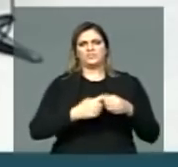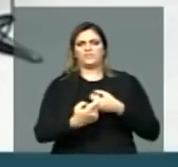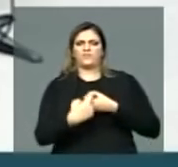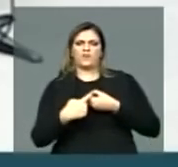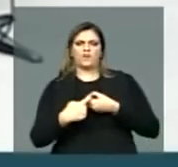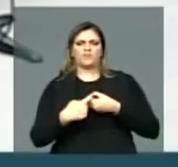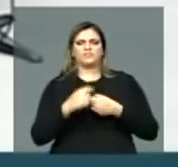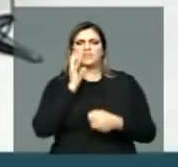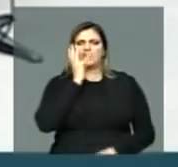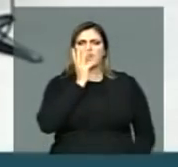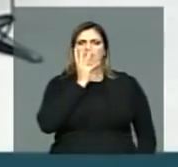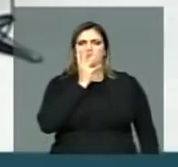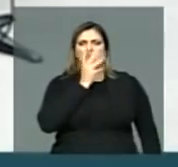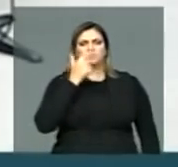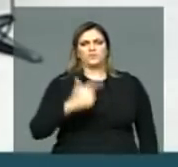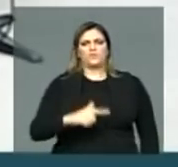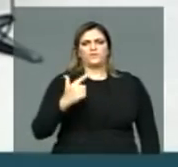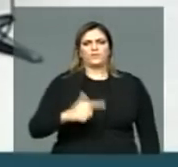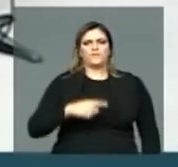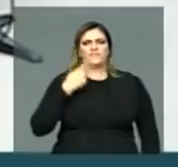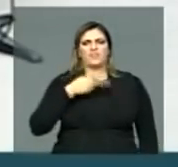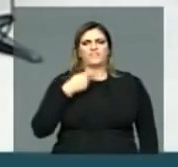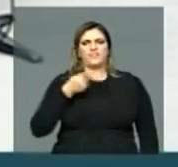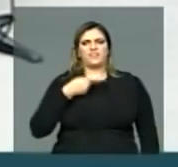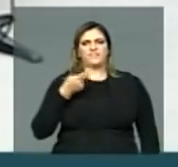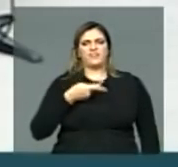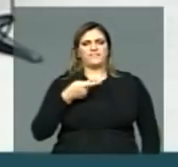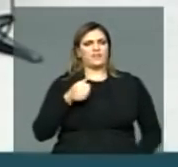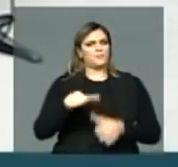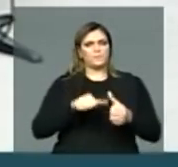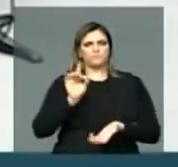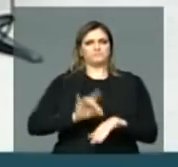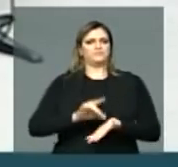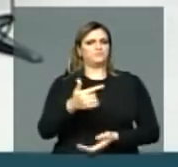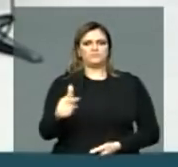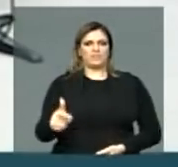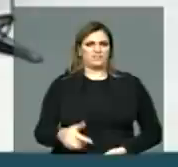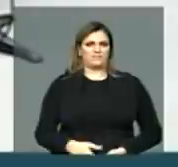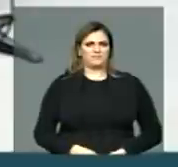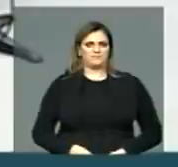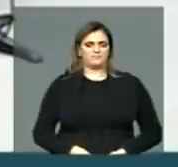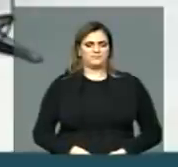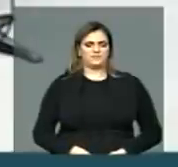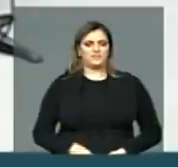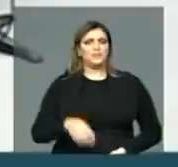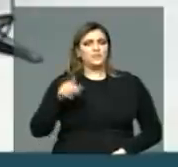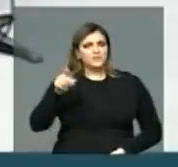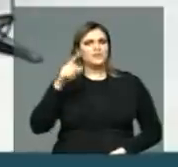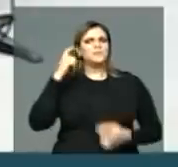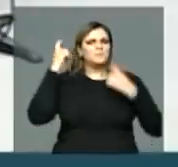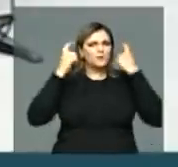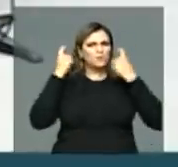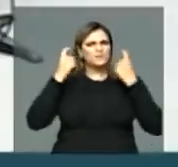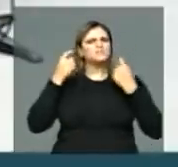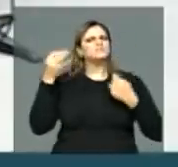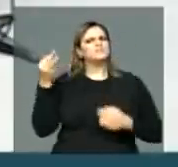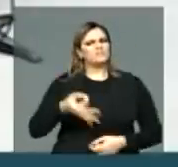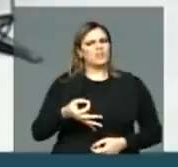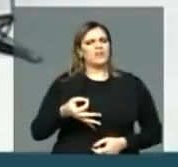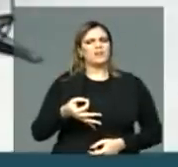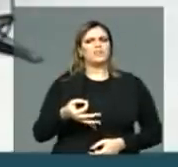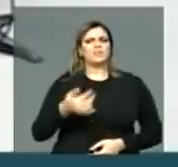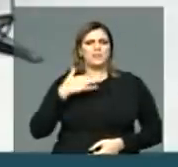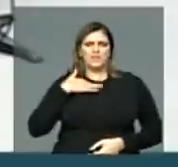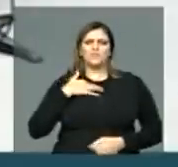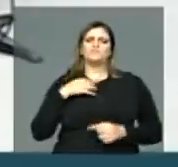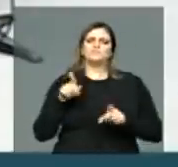século, mais uma década, só discurso. Então, a nossa preocupação, a sua preocupação é muito válida. Vamos discutir, agora